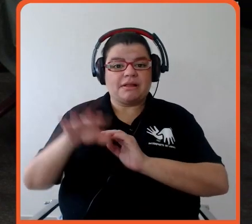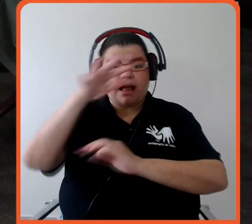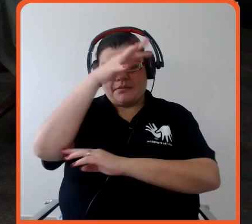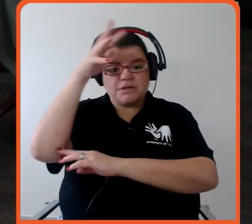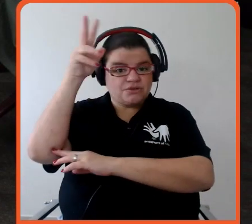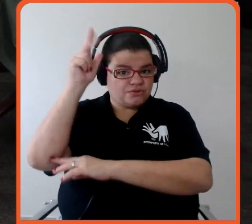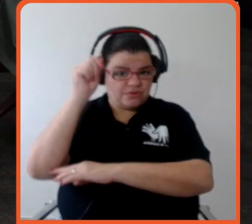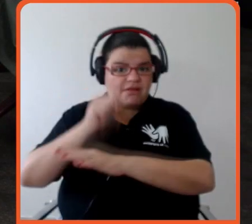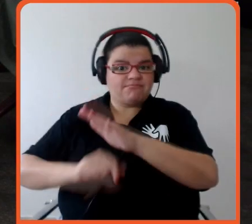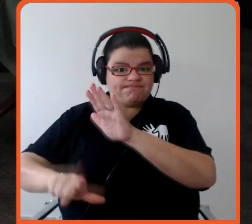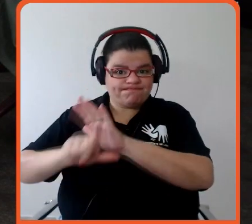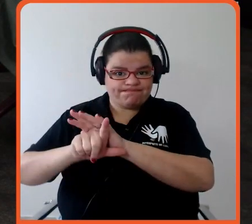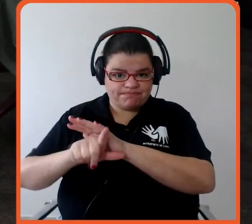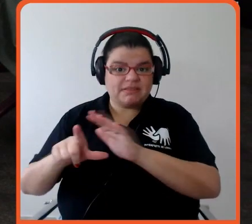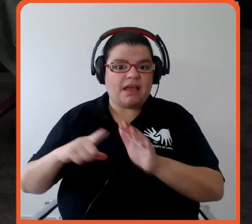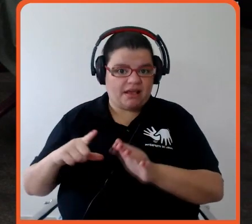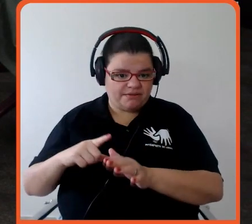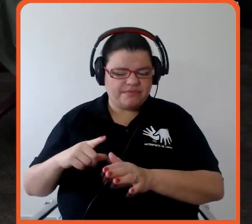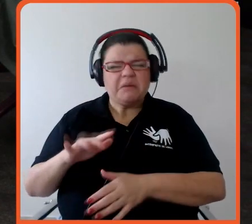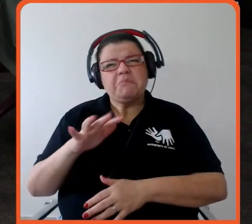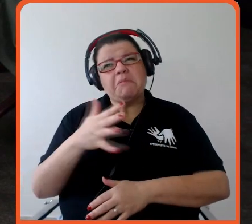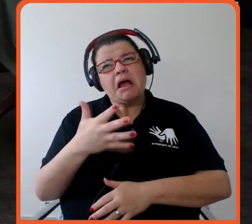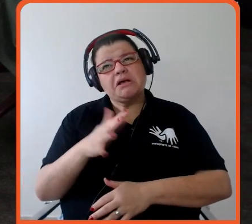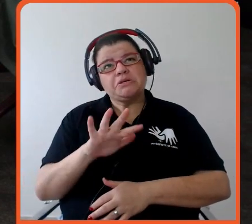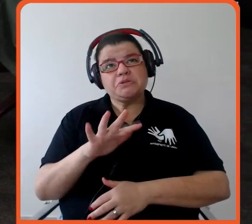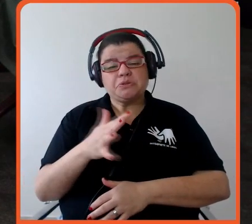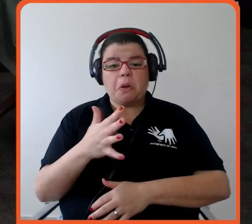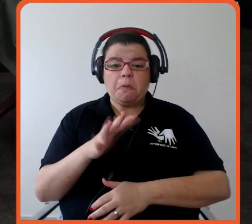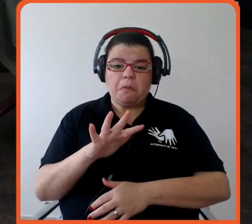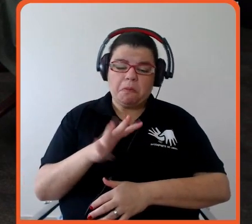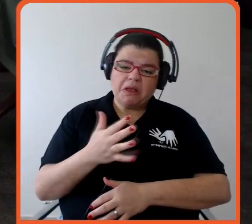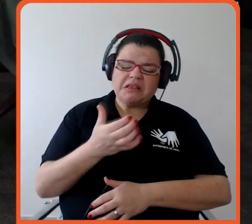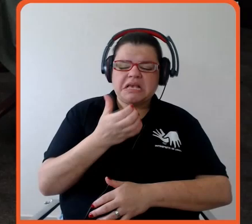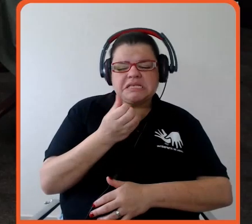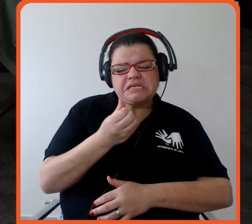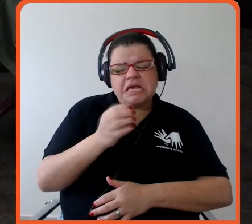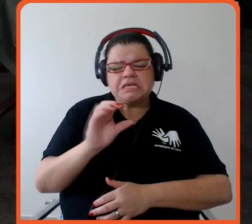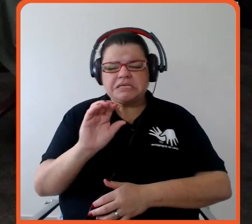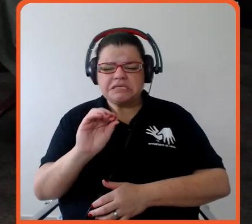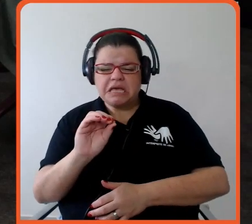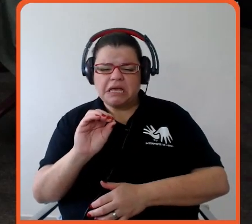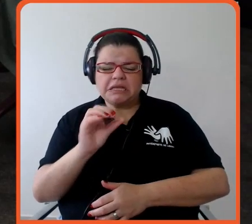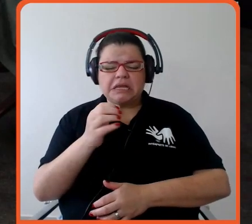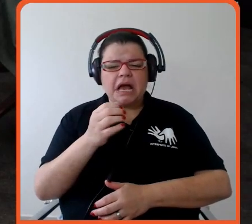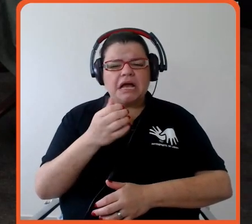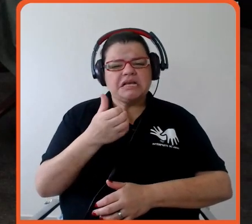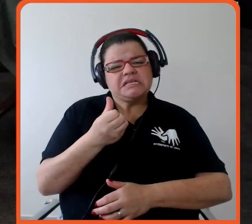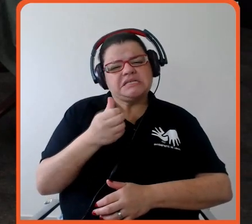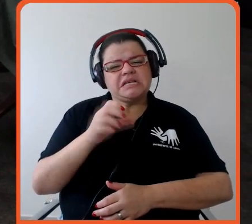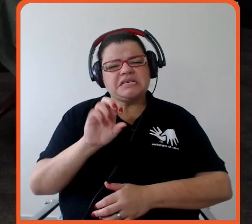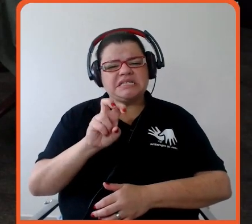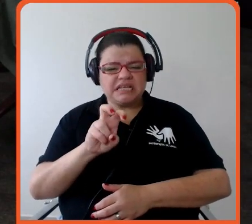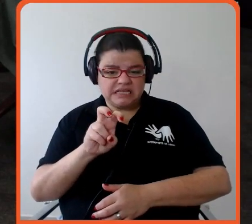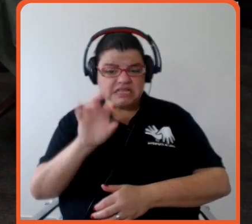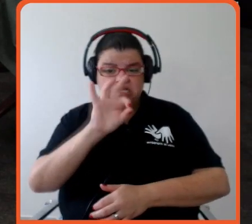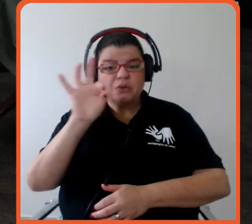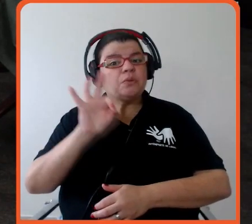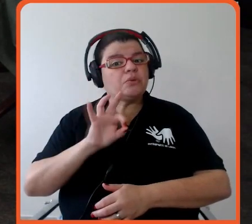Dessas, né, cerca aí de, pelo menos, aí entre 60% a 65%, tem pecuária também.